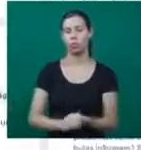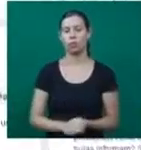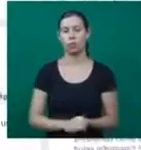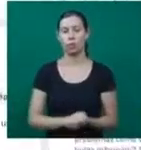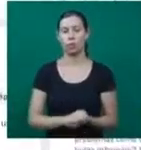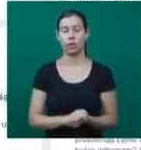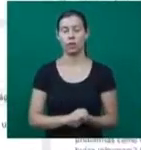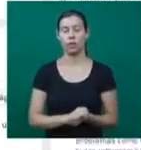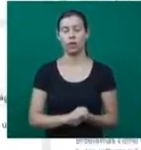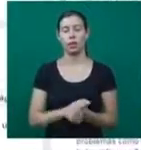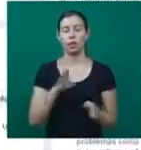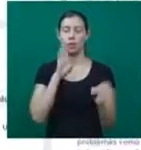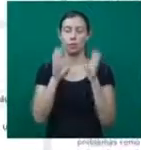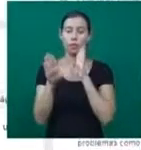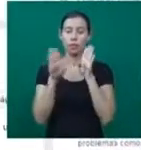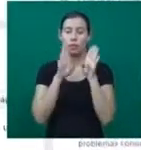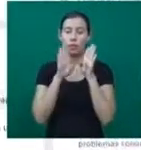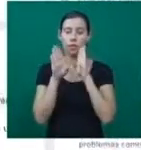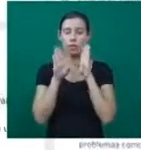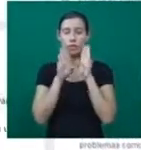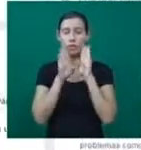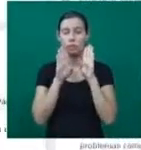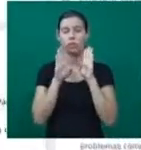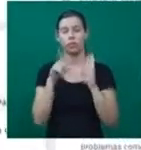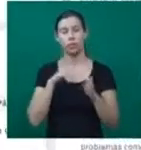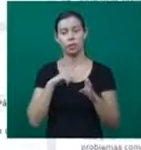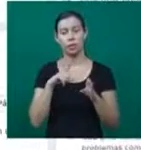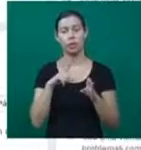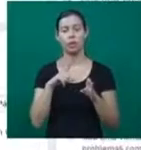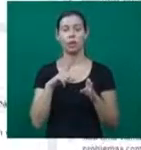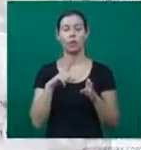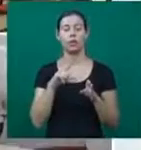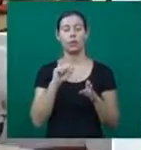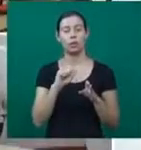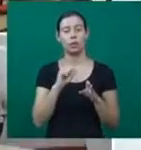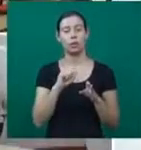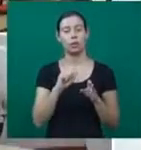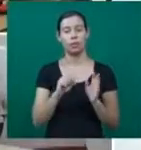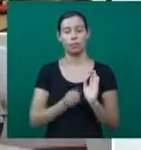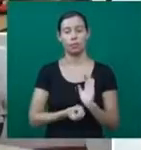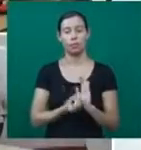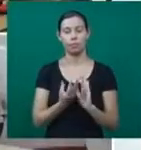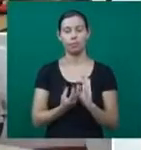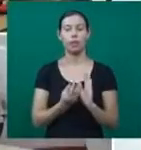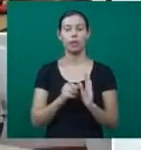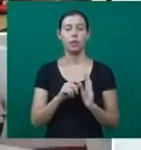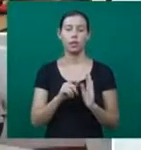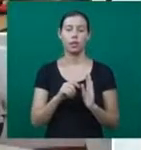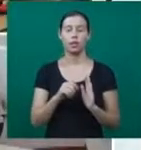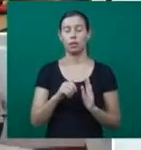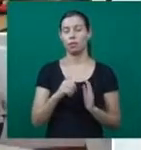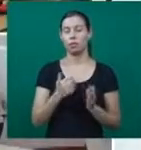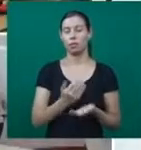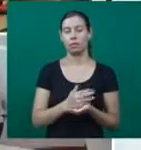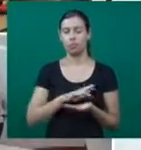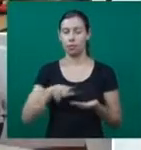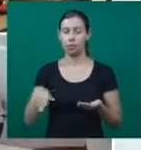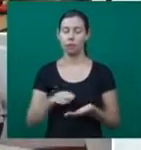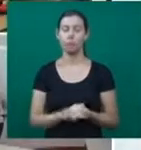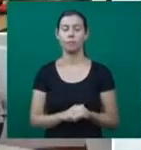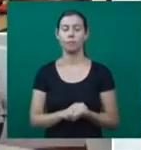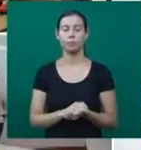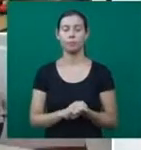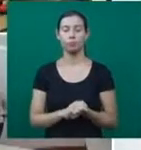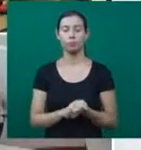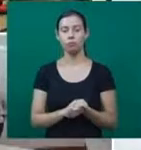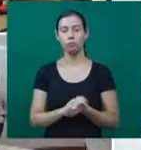Unidas a Favor da Vida tem quase 140 mil seguidores. A indústria farmacêutica detectou a mudança de